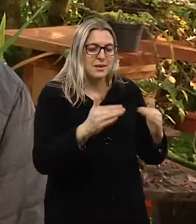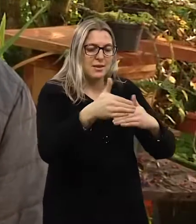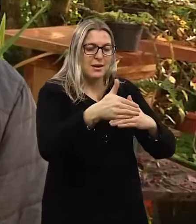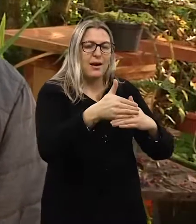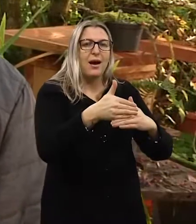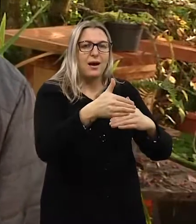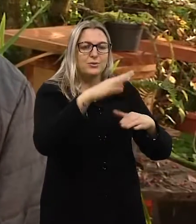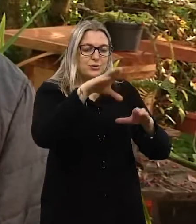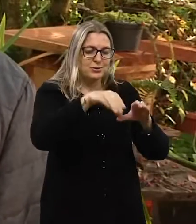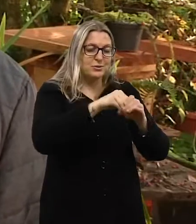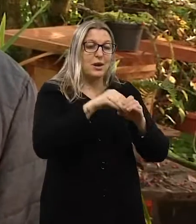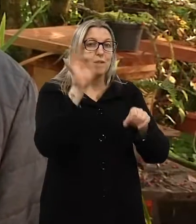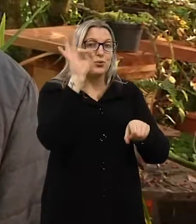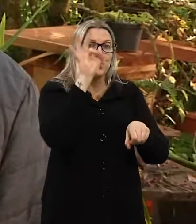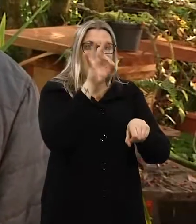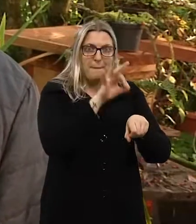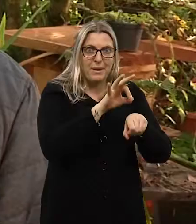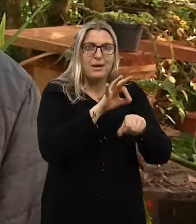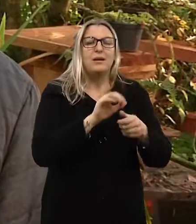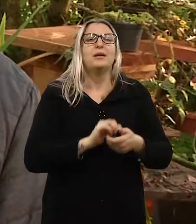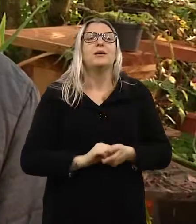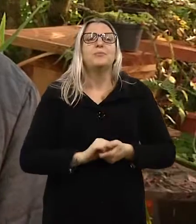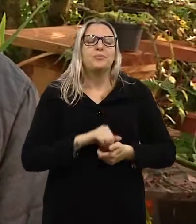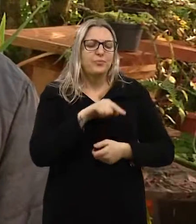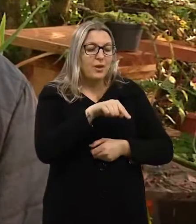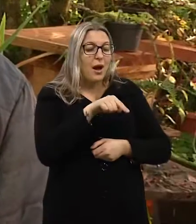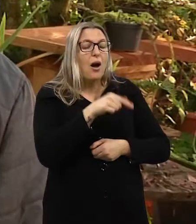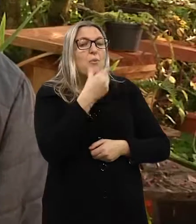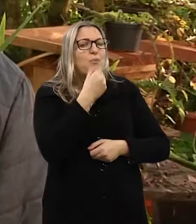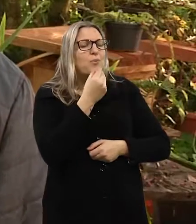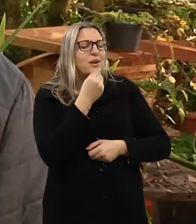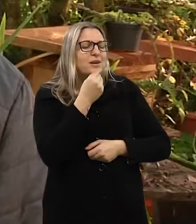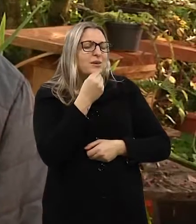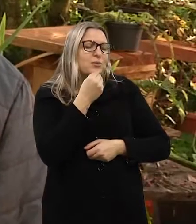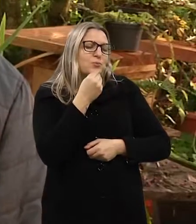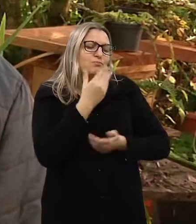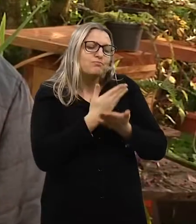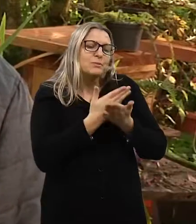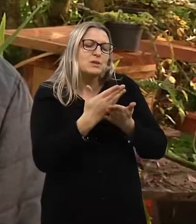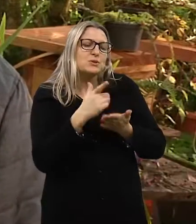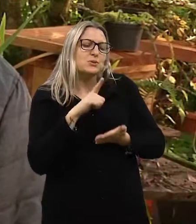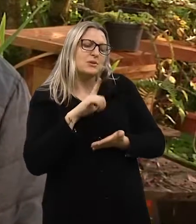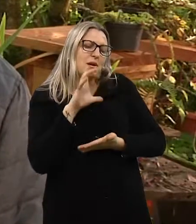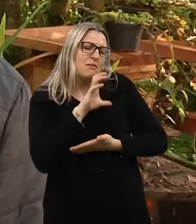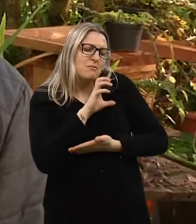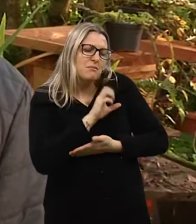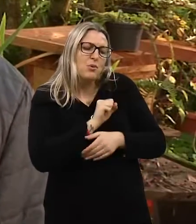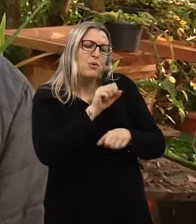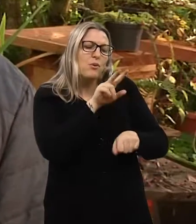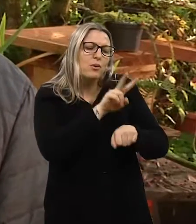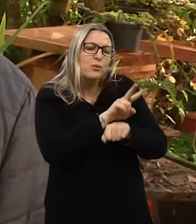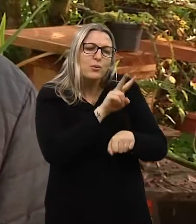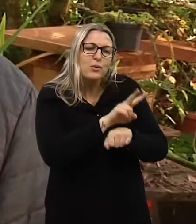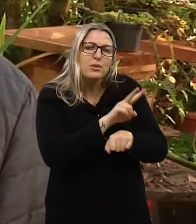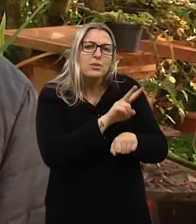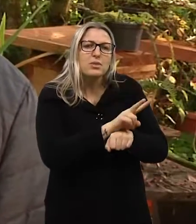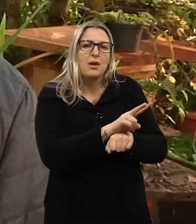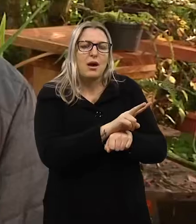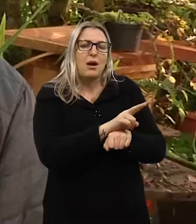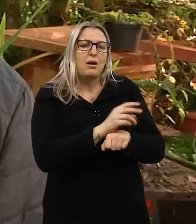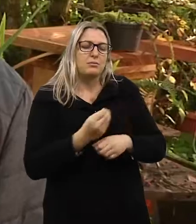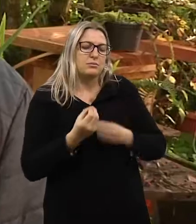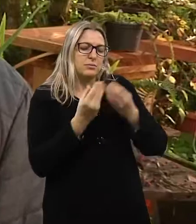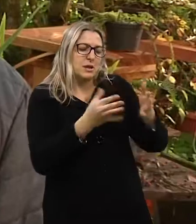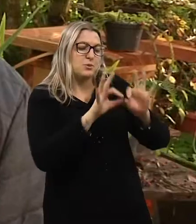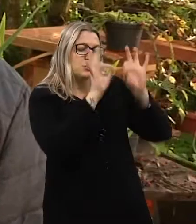de mandaçaia para ele, né? Então, ele criou um amor com essa caixinha de